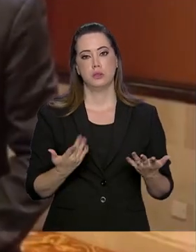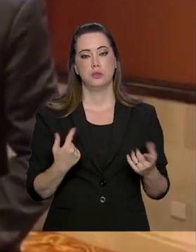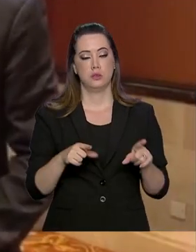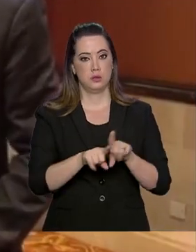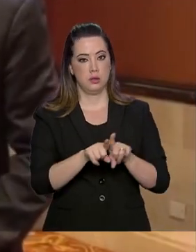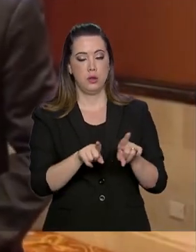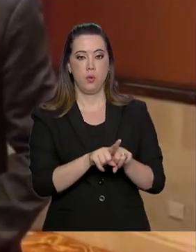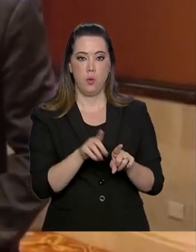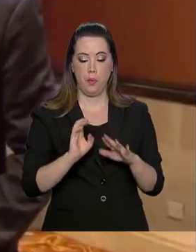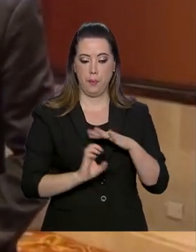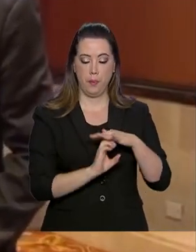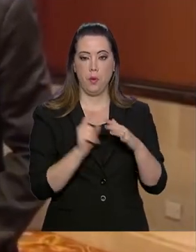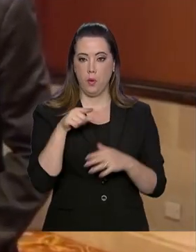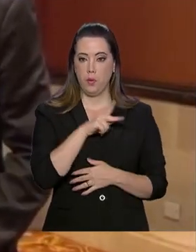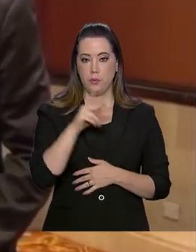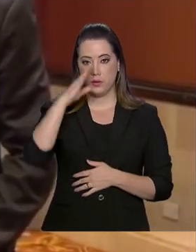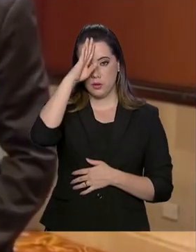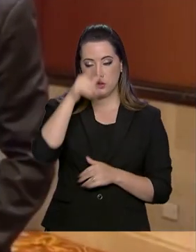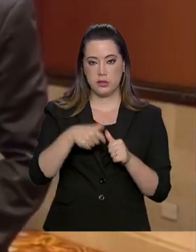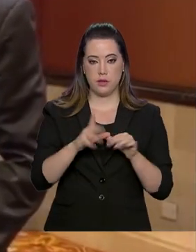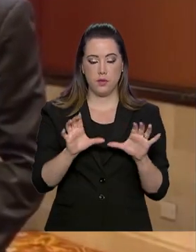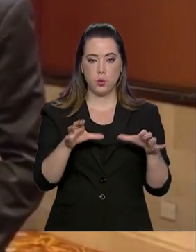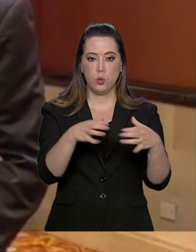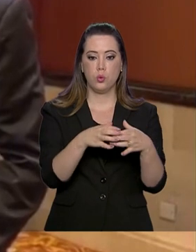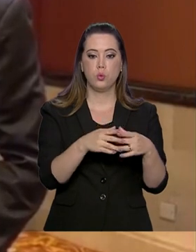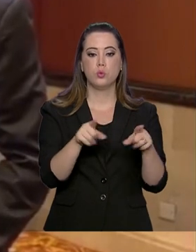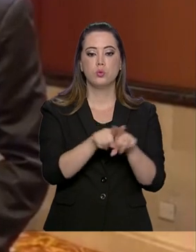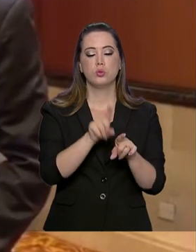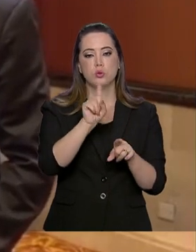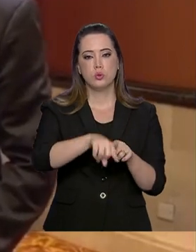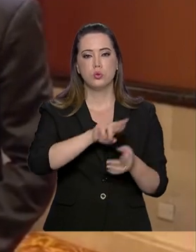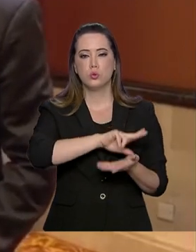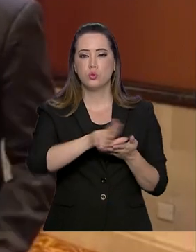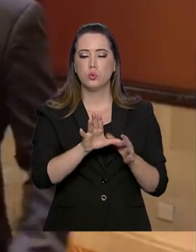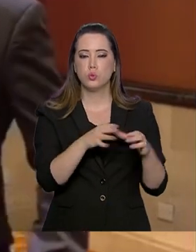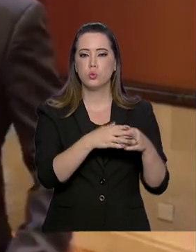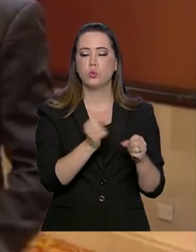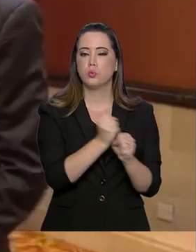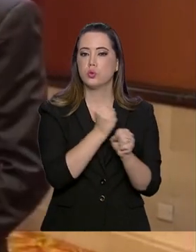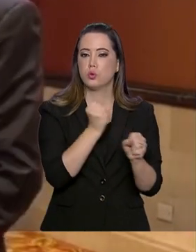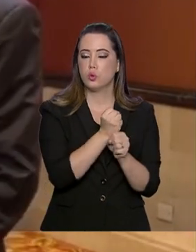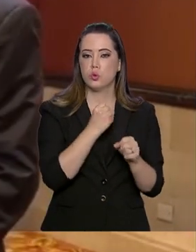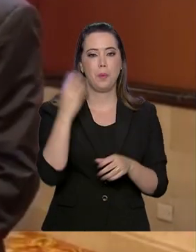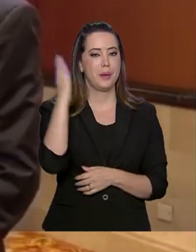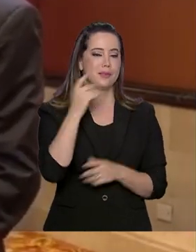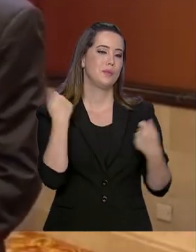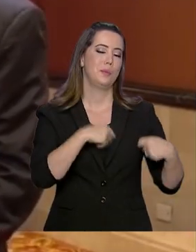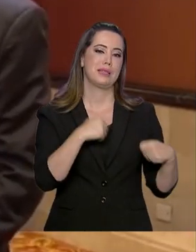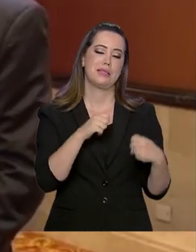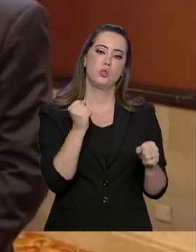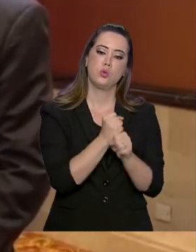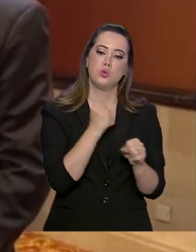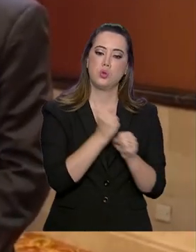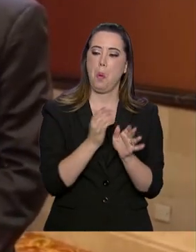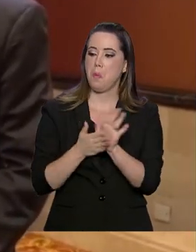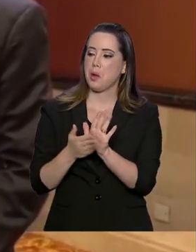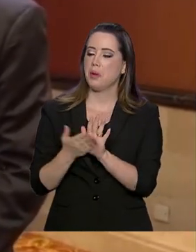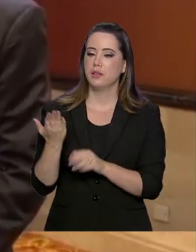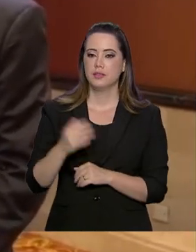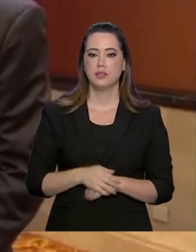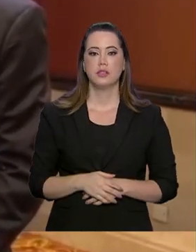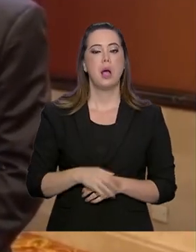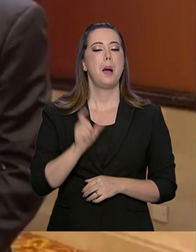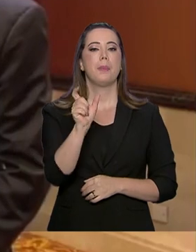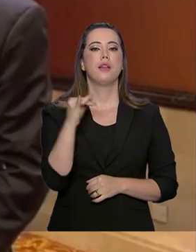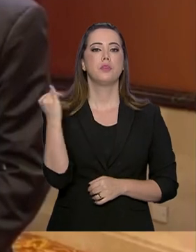estava com o maior grupo da China e o maior grupo do mundo de infraestrutura. O Brasil precisa muito de infraestrutura. Parabéns, presidente. E a palavra